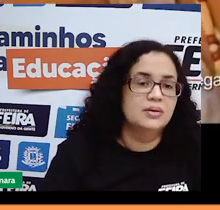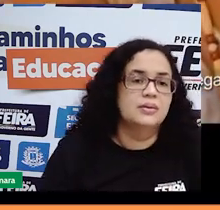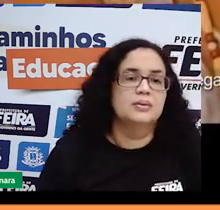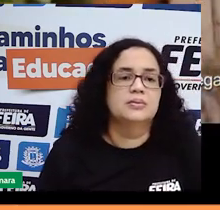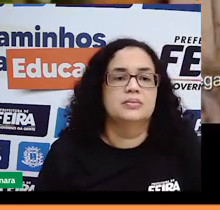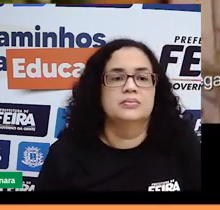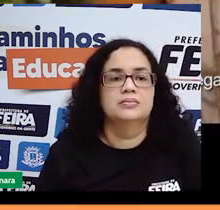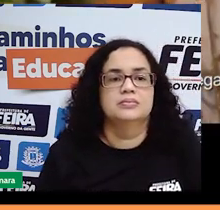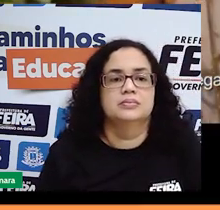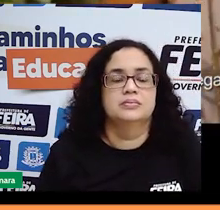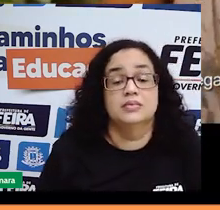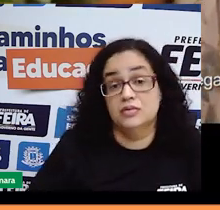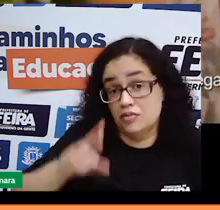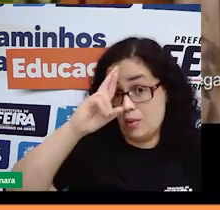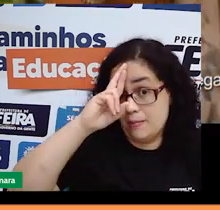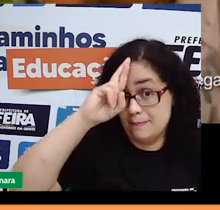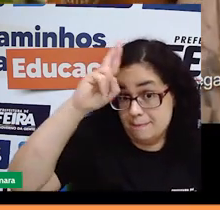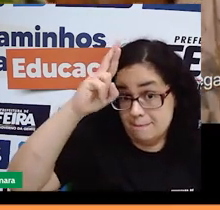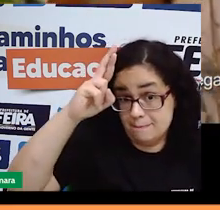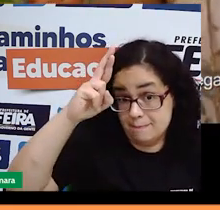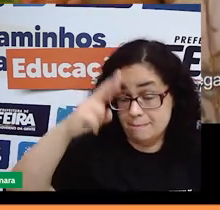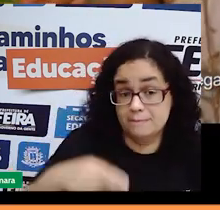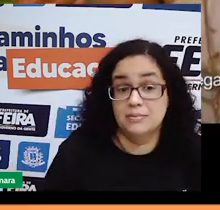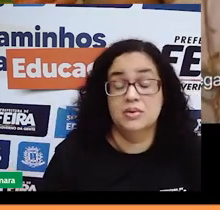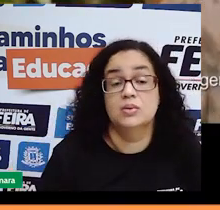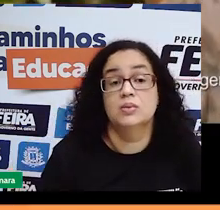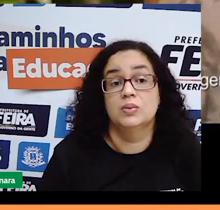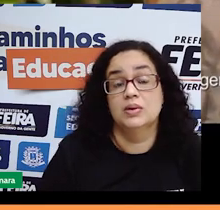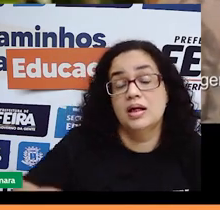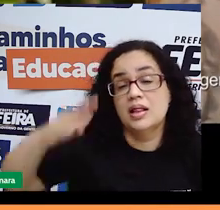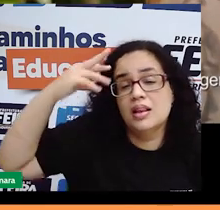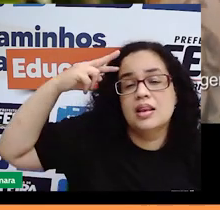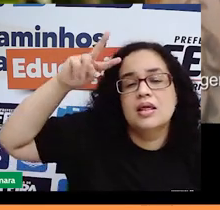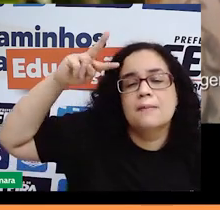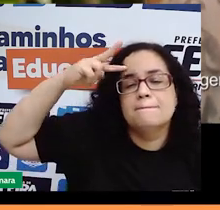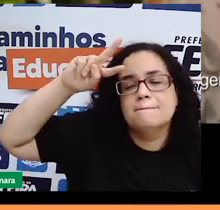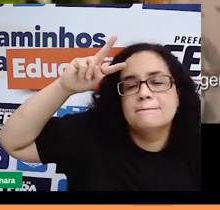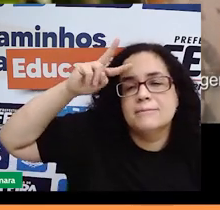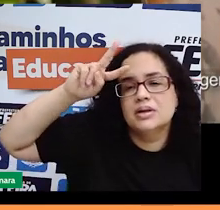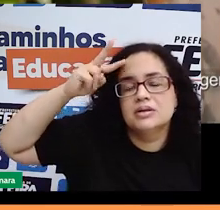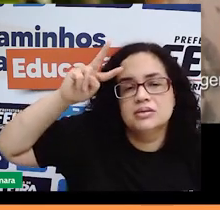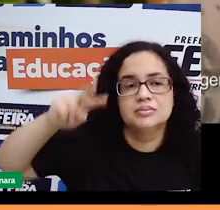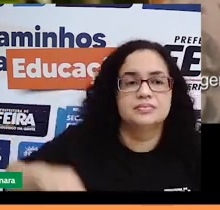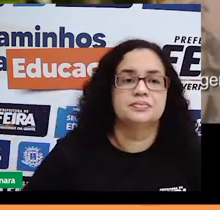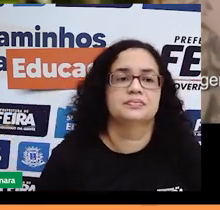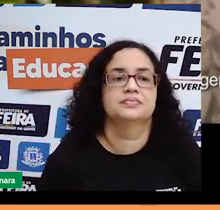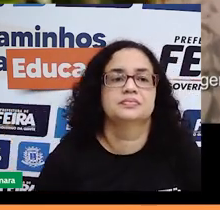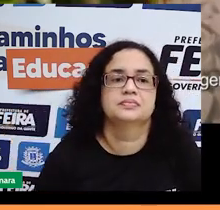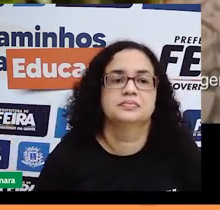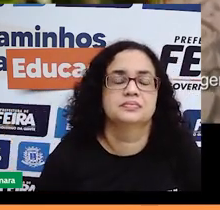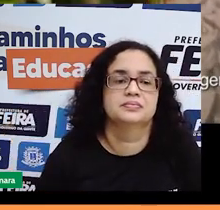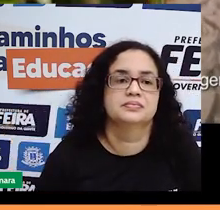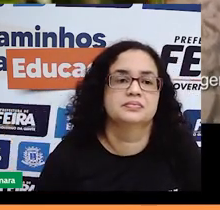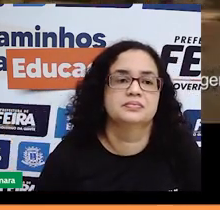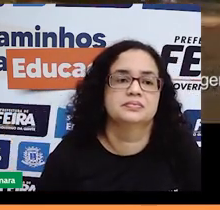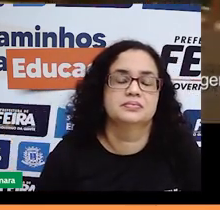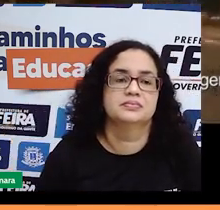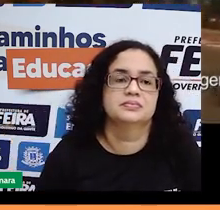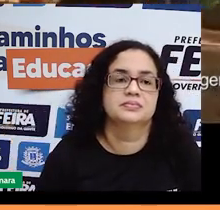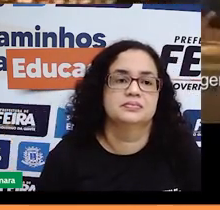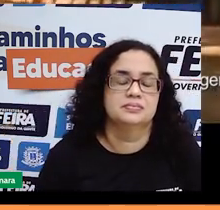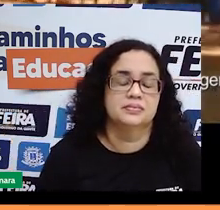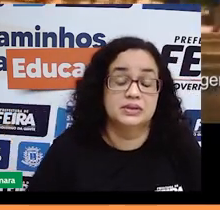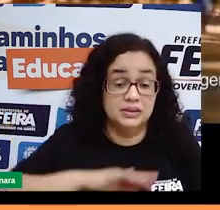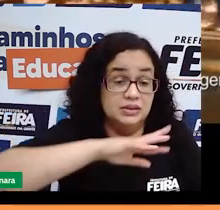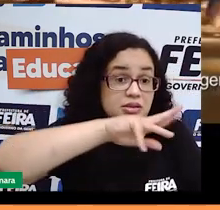vestido de palha, que já traz uma lembrança ancestral do cocal, que a gente bota que já liga o céu e a terra